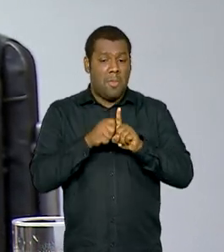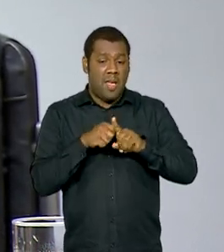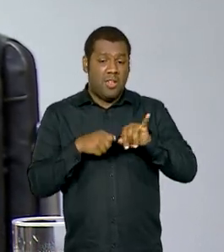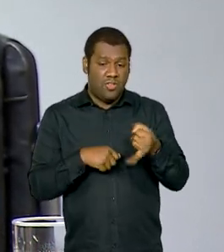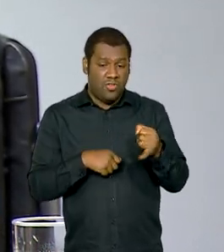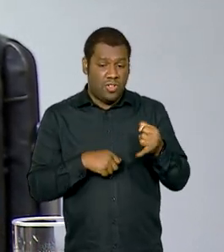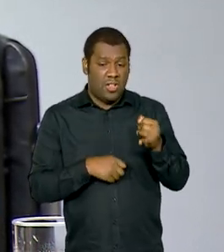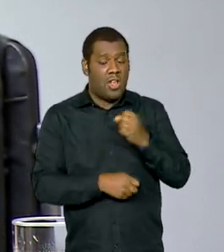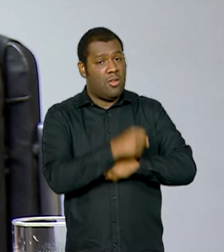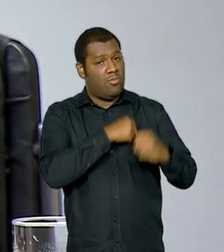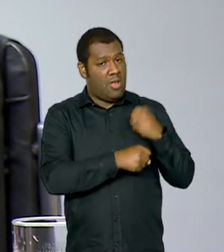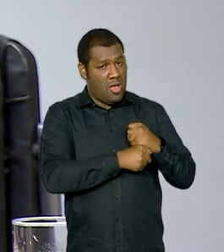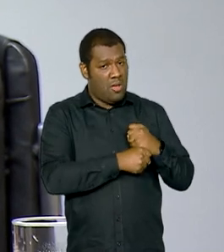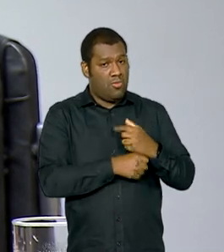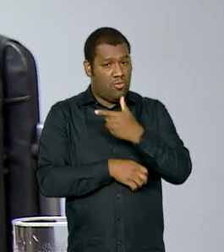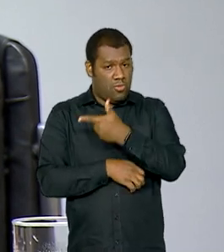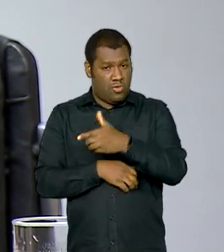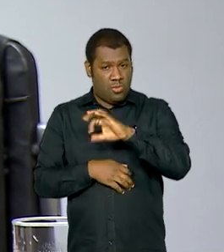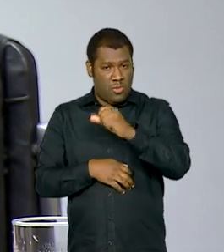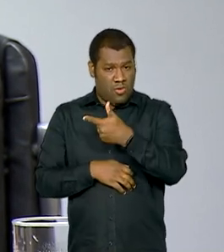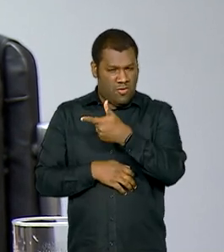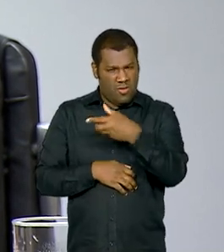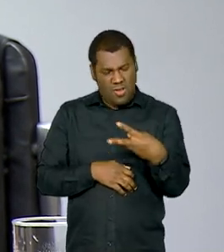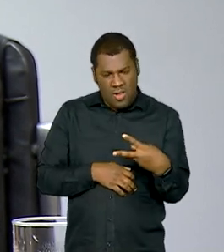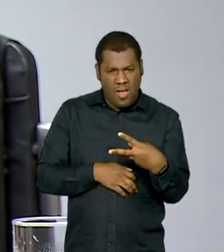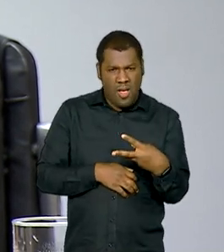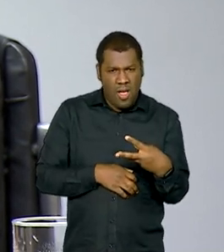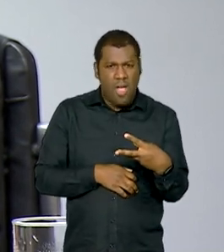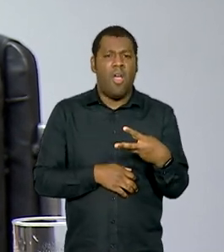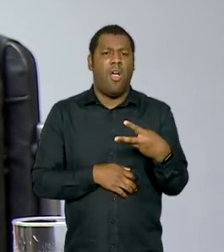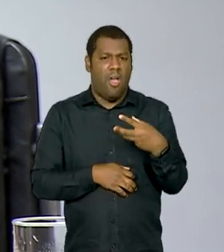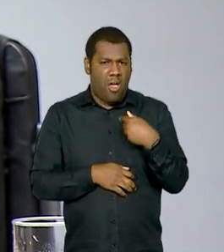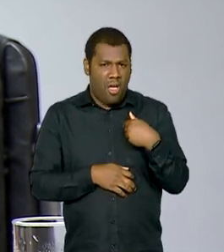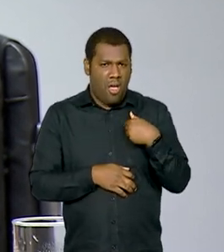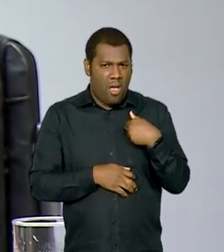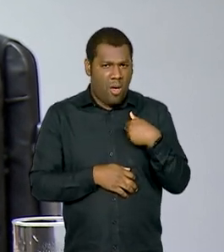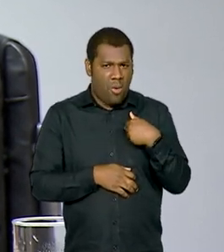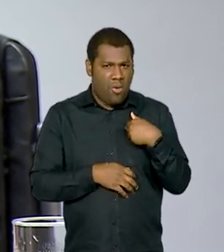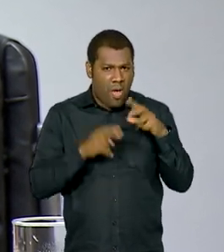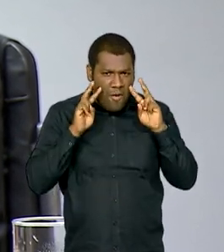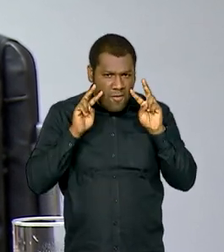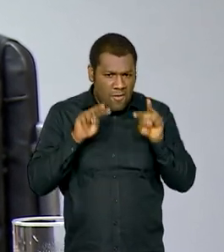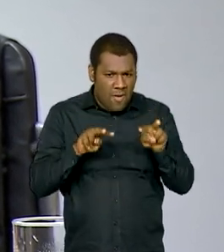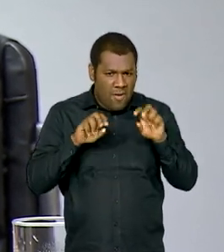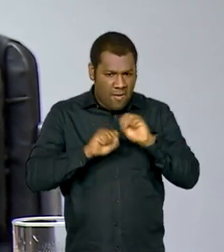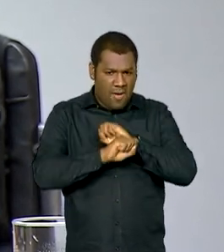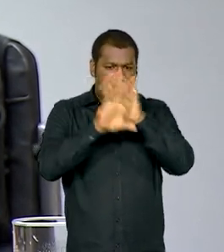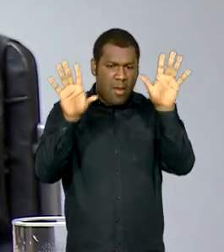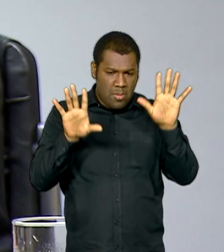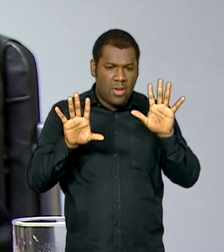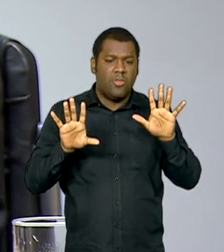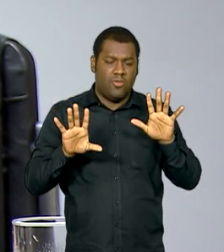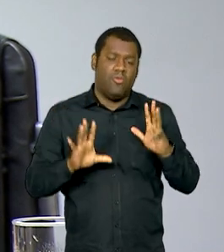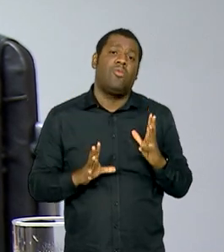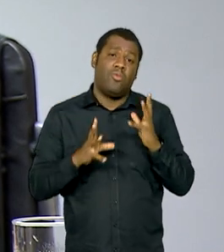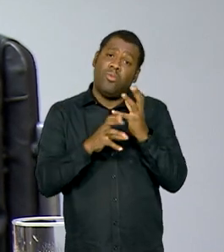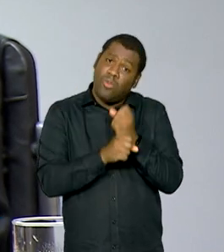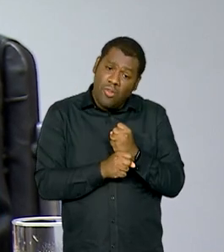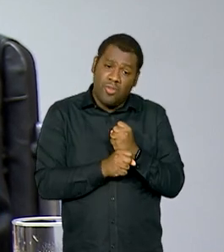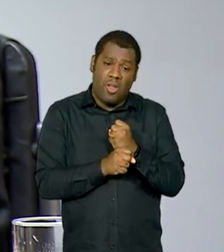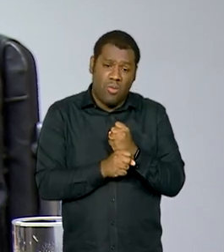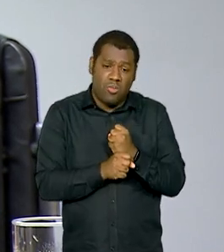do ano de 2023, aí sim eu tenho uma visão concreta, porque eu estou falando de números que aconteceram